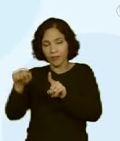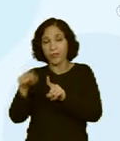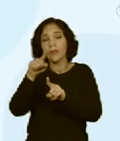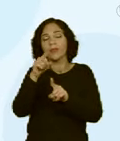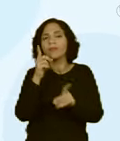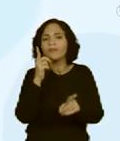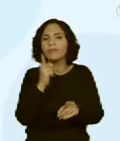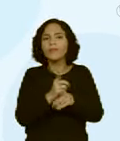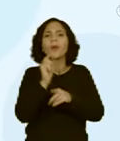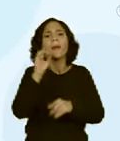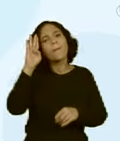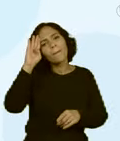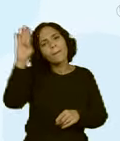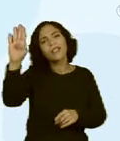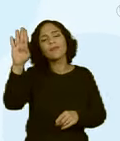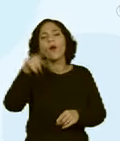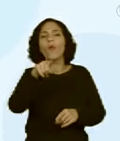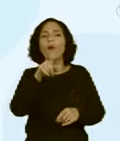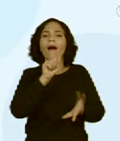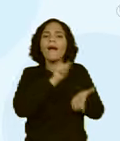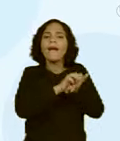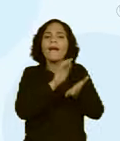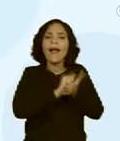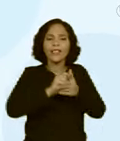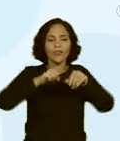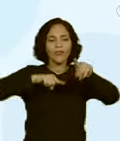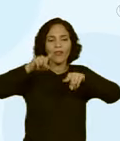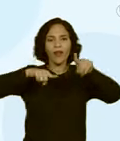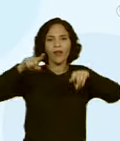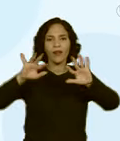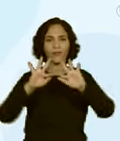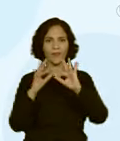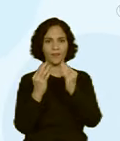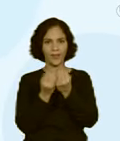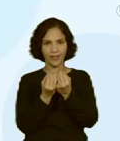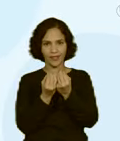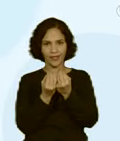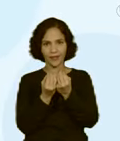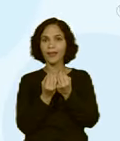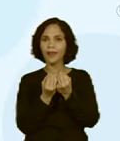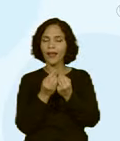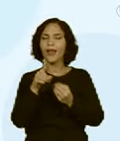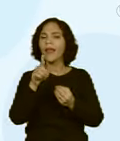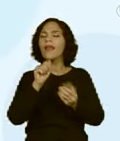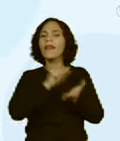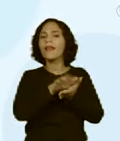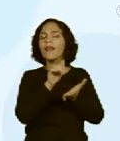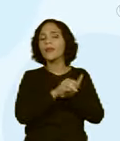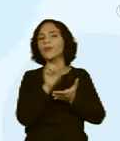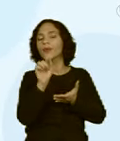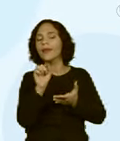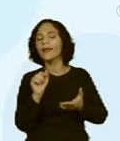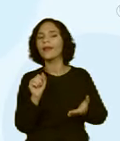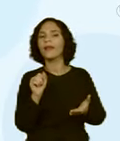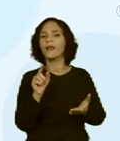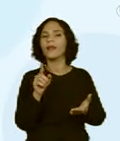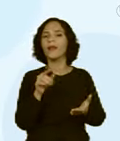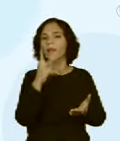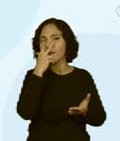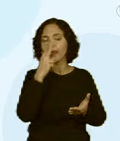são os três maiores gastos variáveis da família, que são aqueles gastos que a gente colocou, que